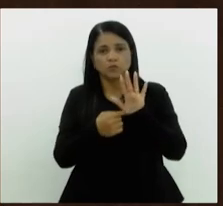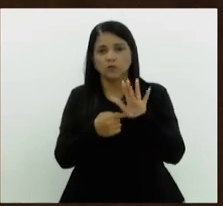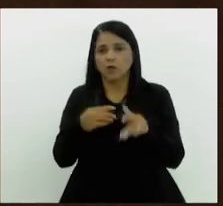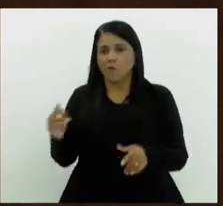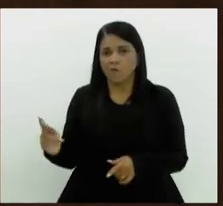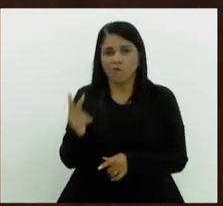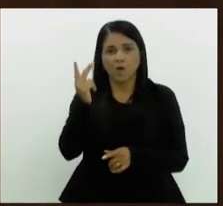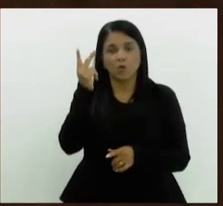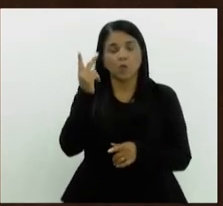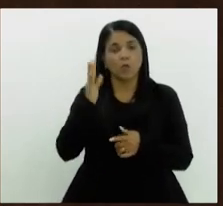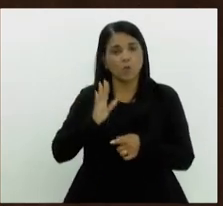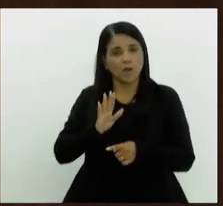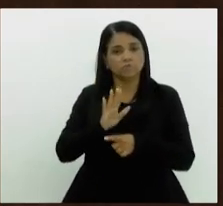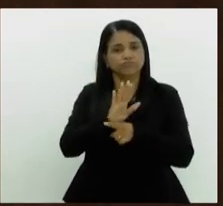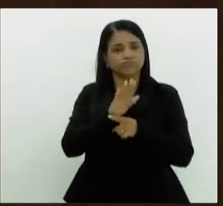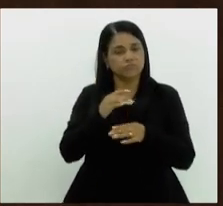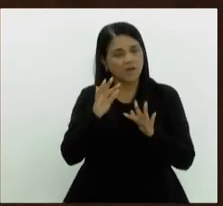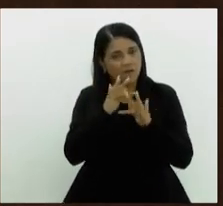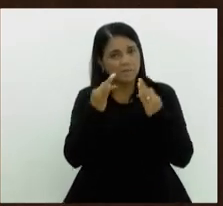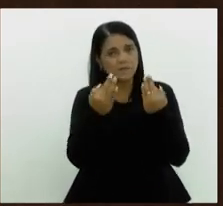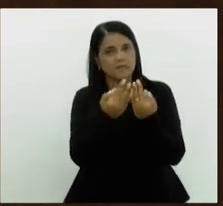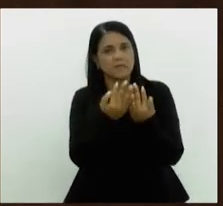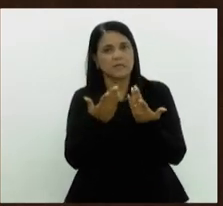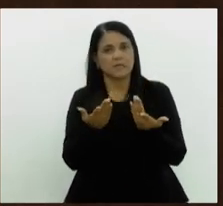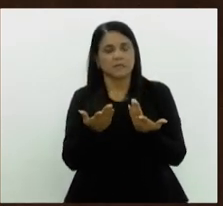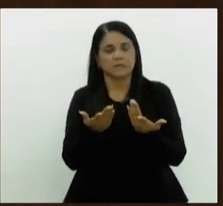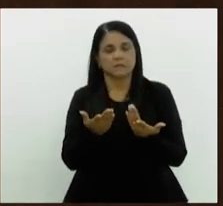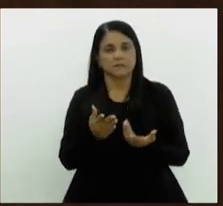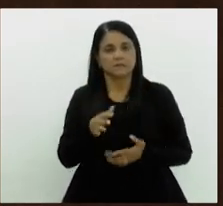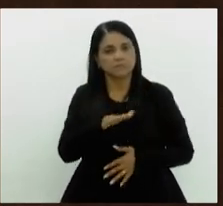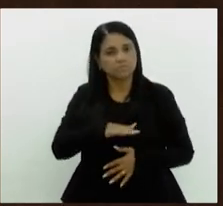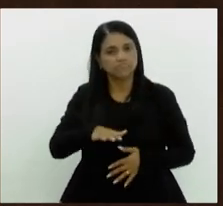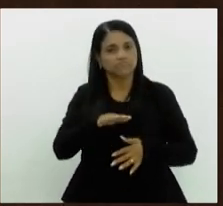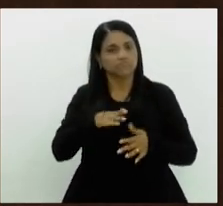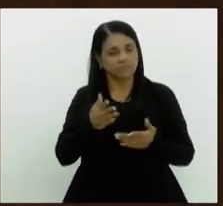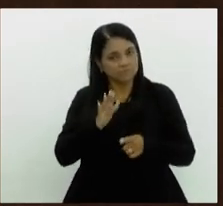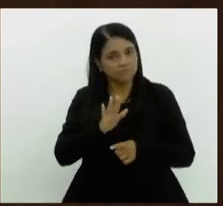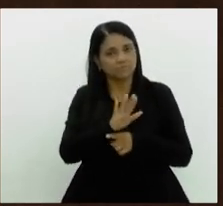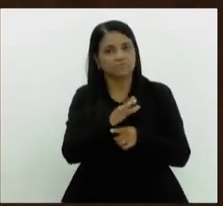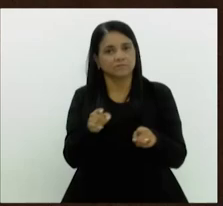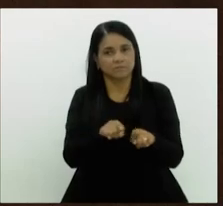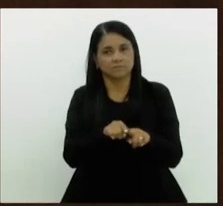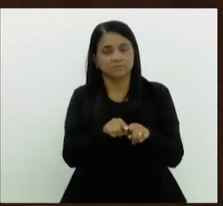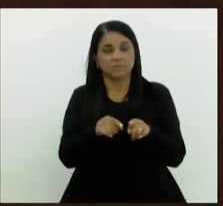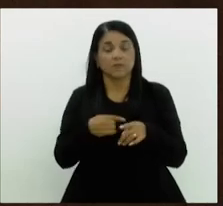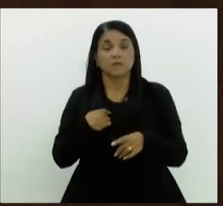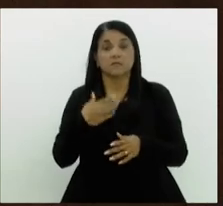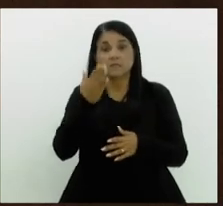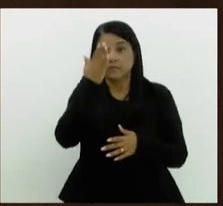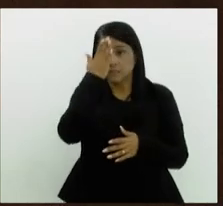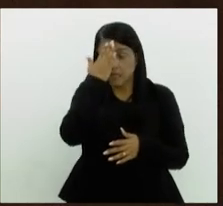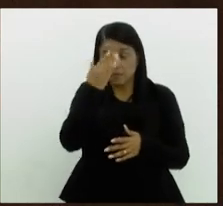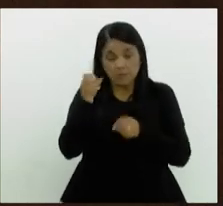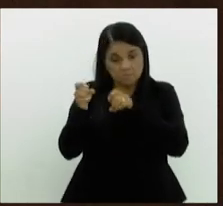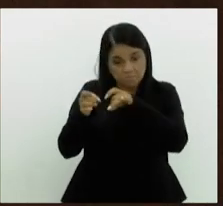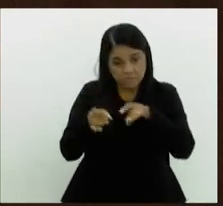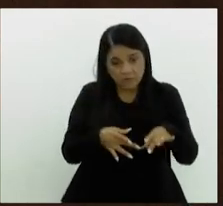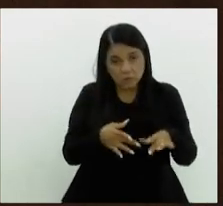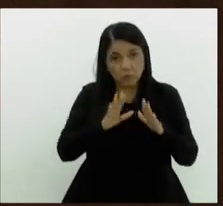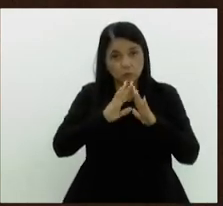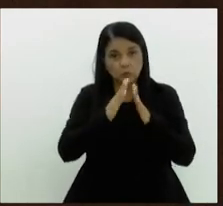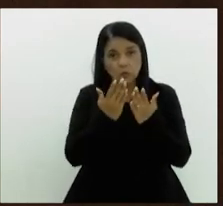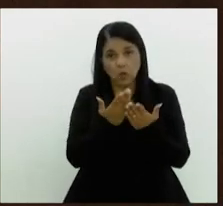contribuírem com o país, com as suas famílias, com a sua região. Depois, nós sabemos que a evasão escolar é uma coisa péssima. Ele